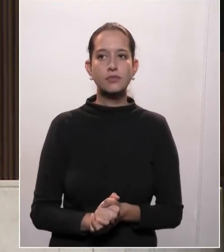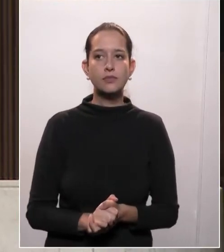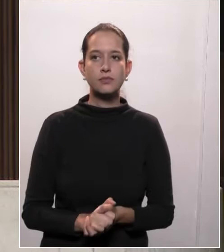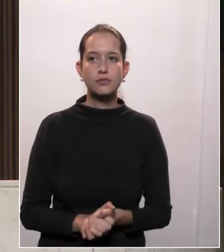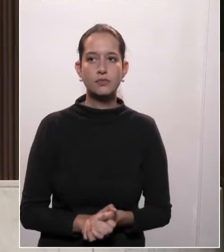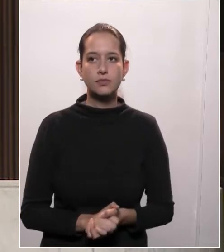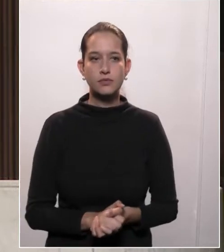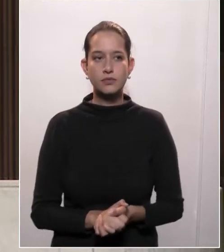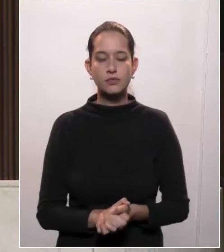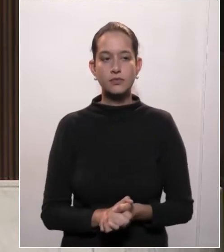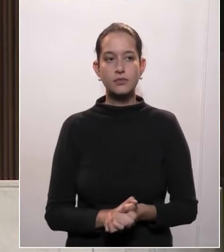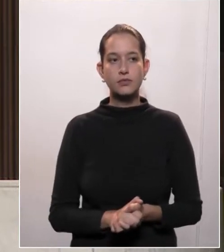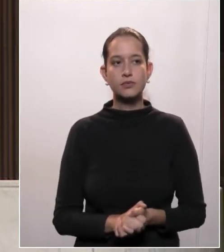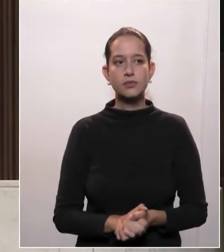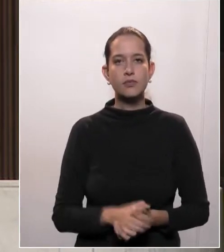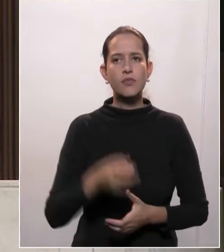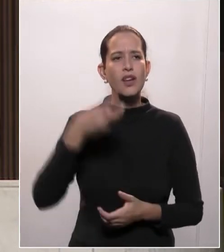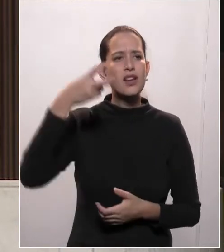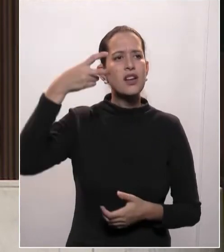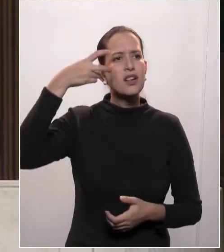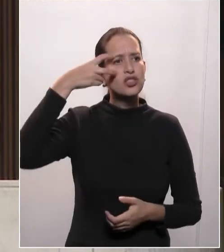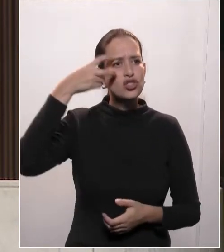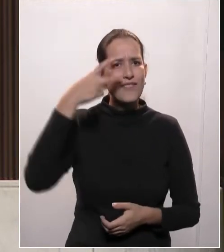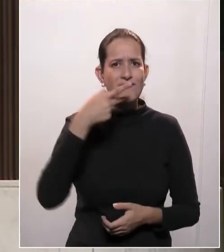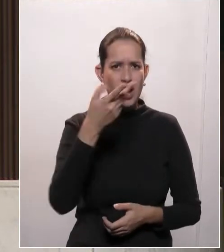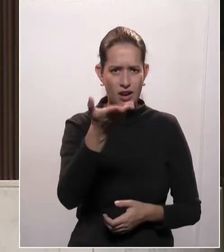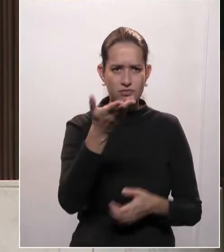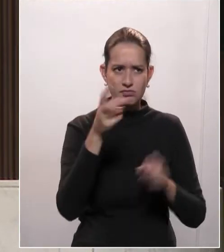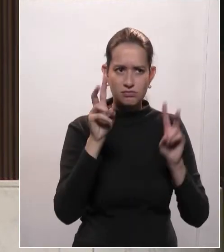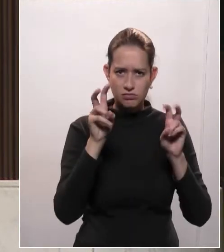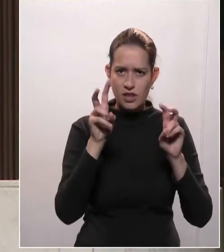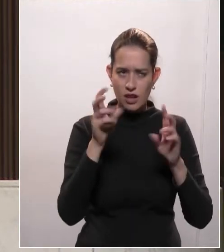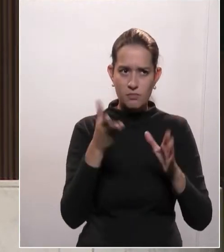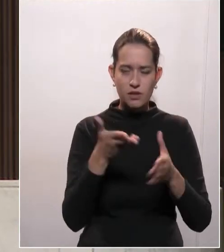deputado Arius queria falar nesse tema. Deputado,